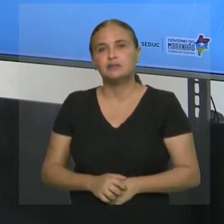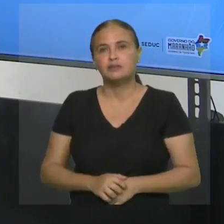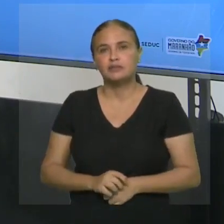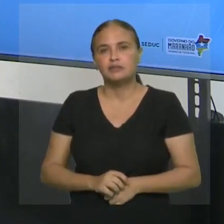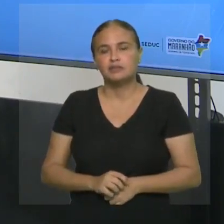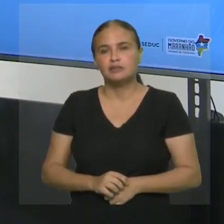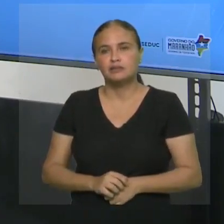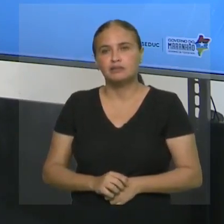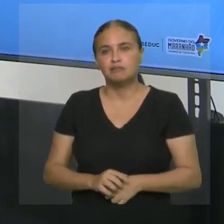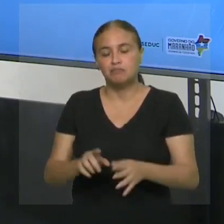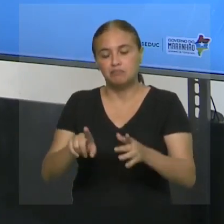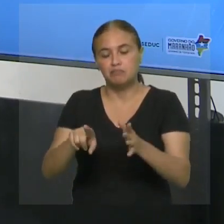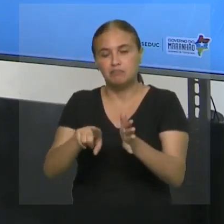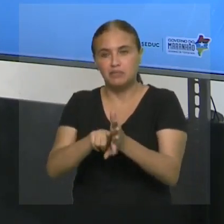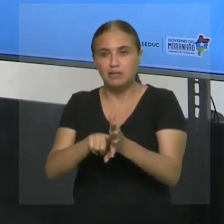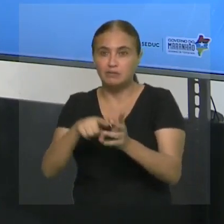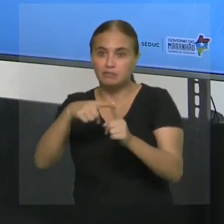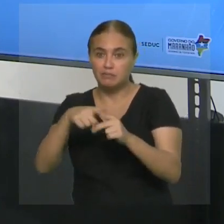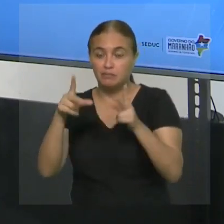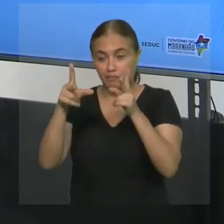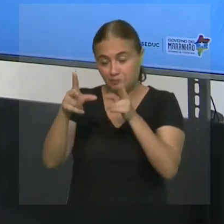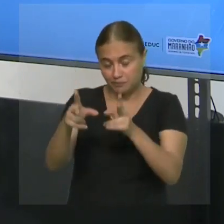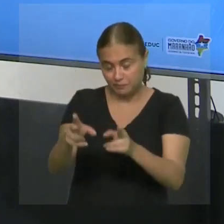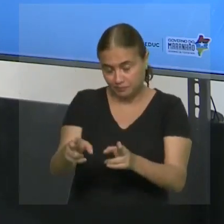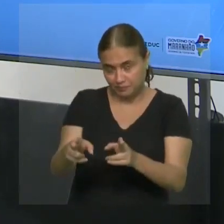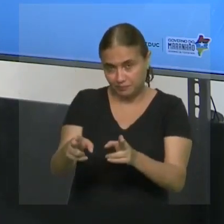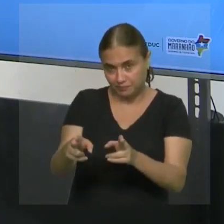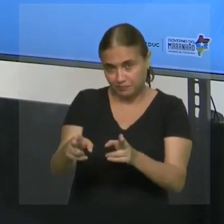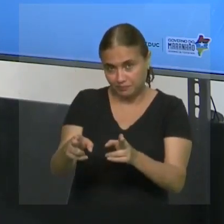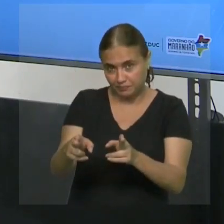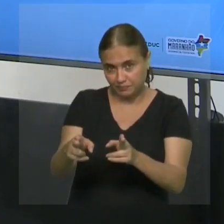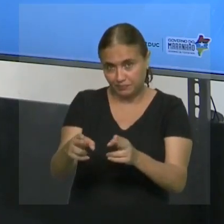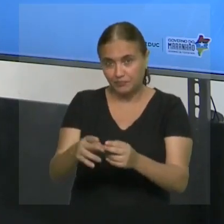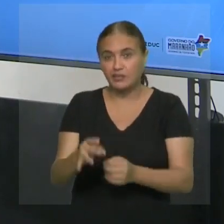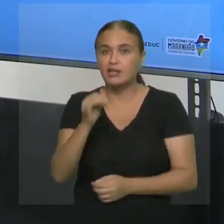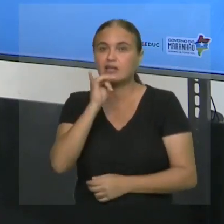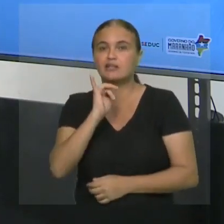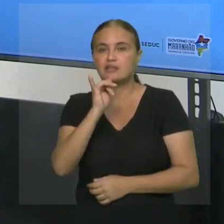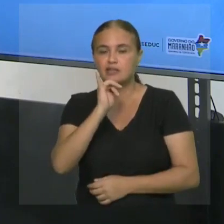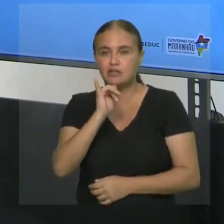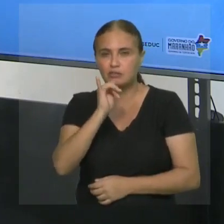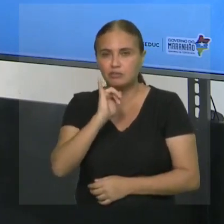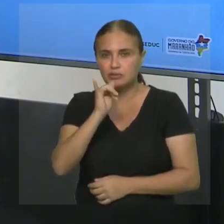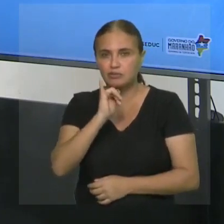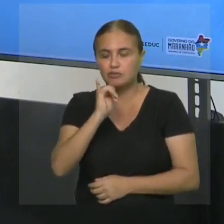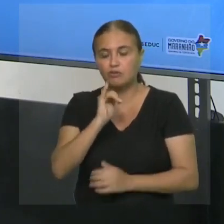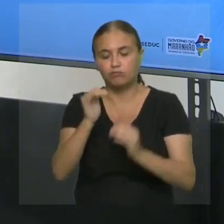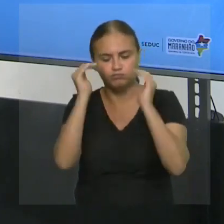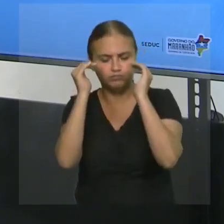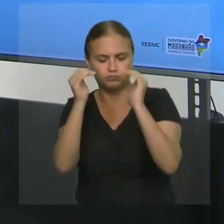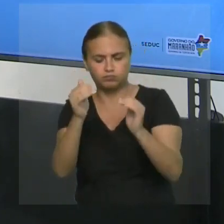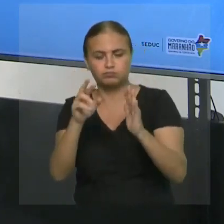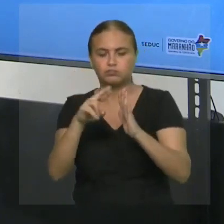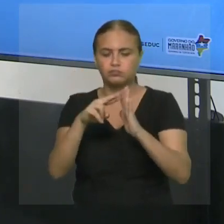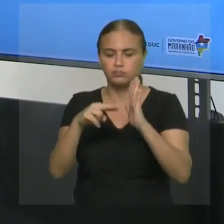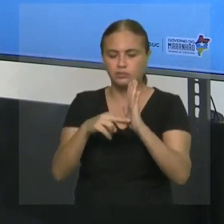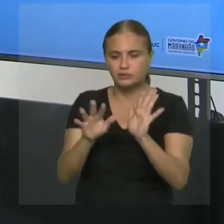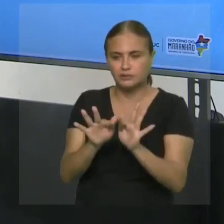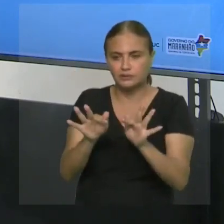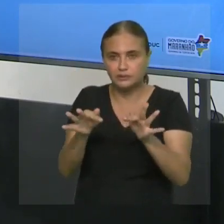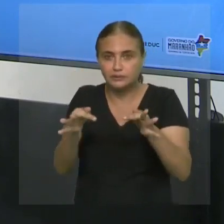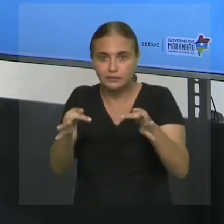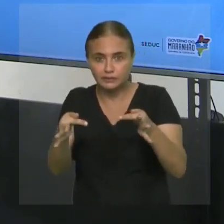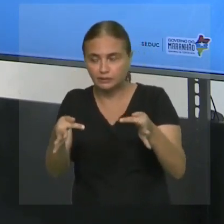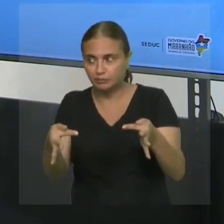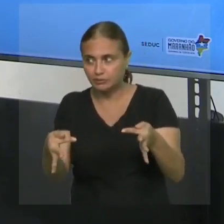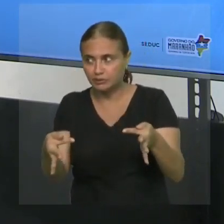Pensa comigo. Sempre que for sinais iguais, você vai fazer o seguinte. Só respeitar essa regrinha. É uma regra. É uma